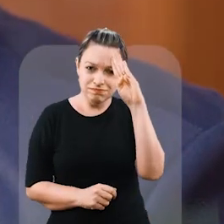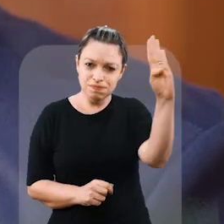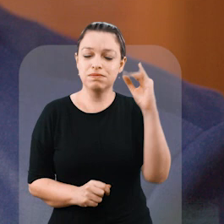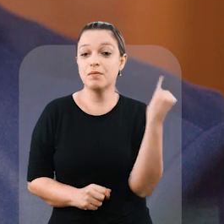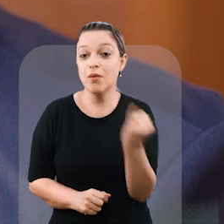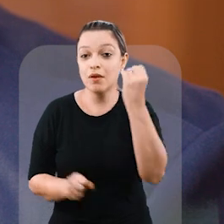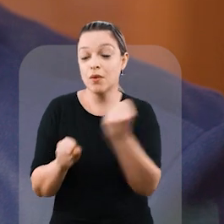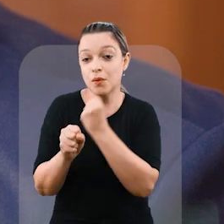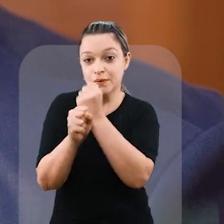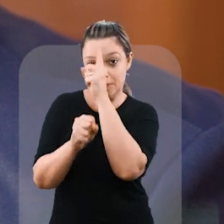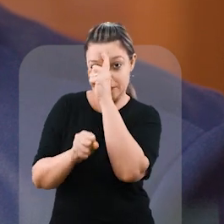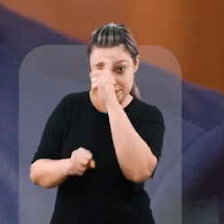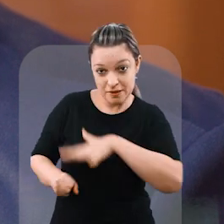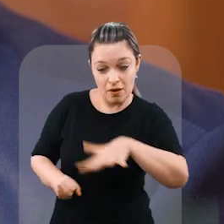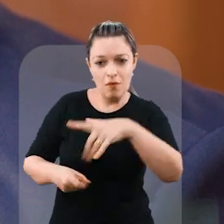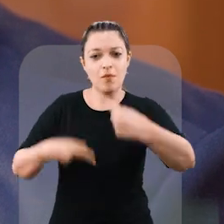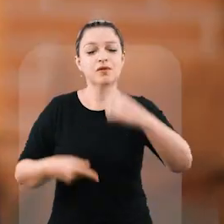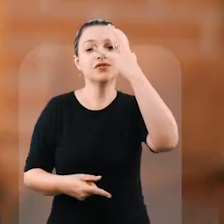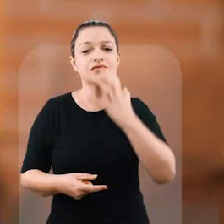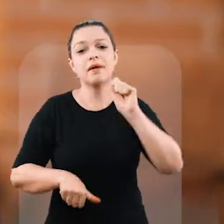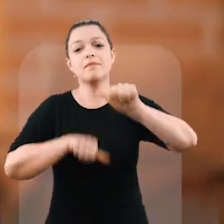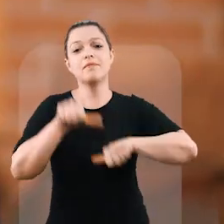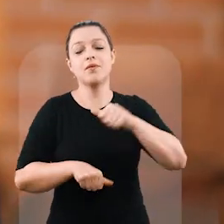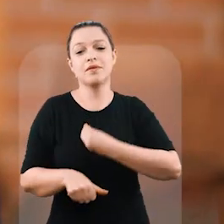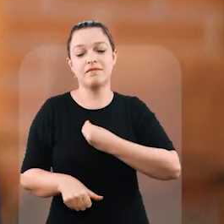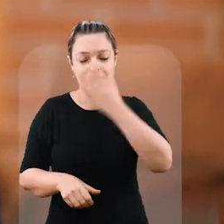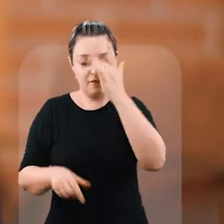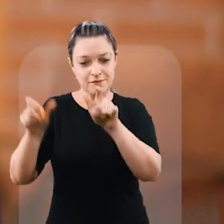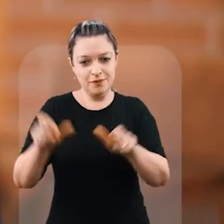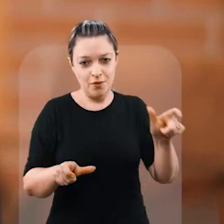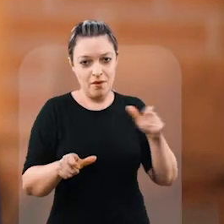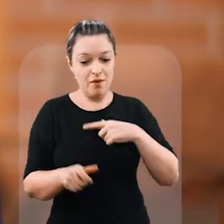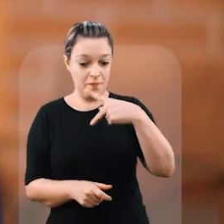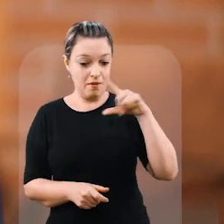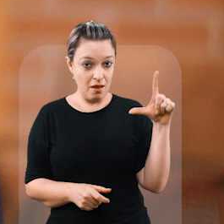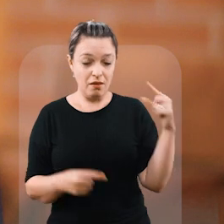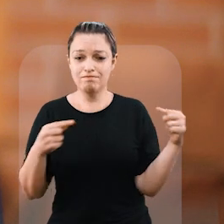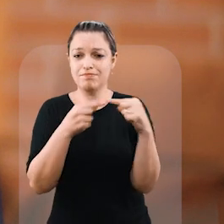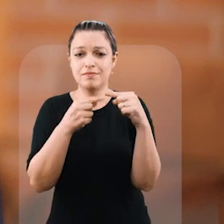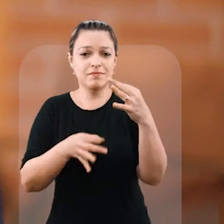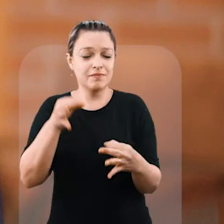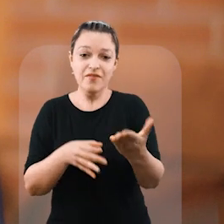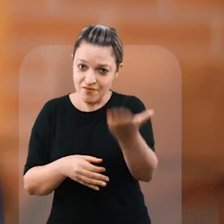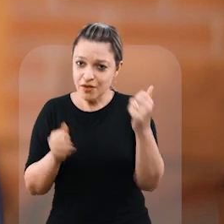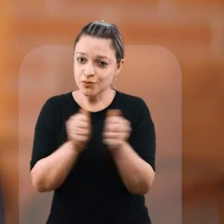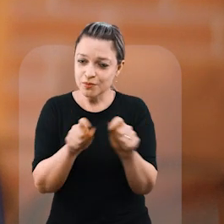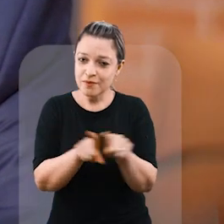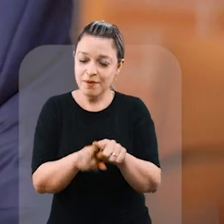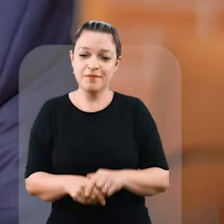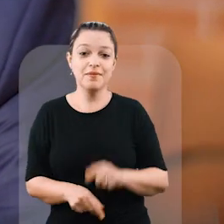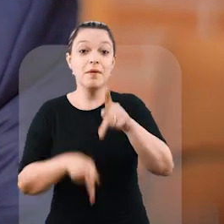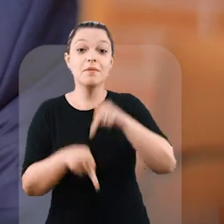decisivo na conquista do nosso novo hospital da cidade. Política séria muda a vida das pessoas e o PL é o lugar certo para fazer